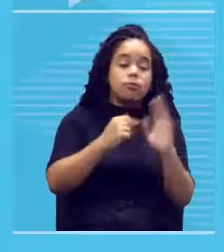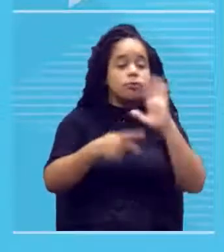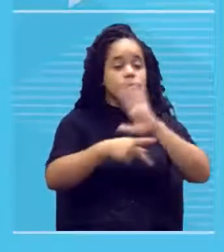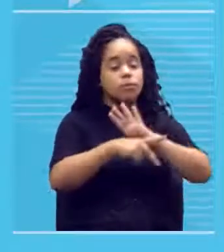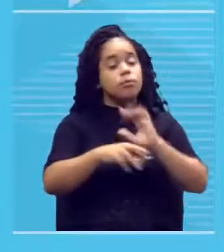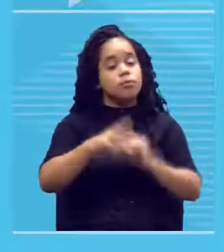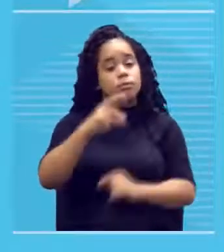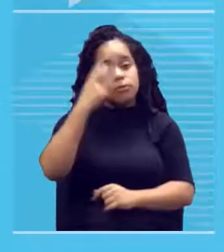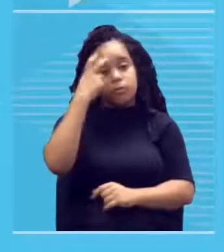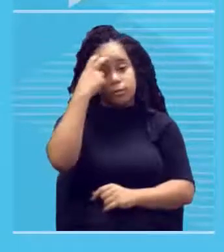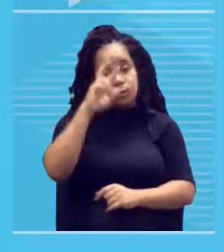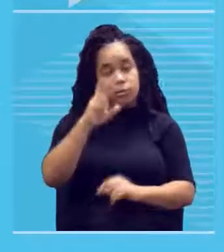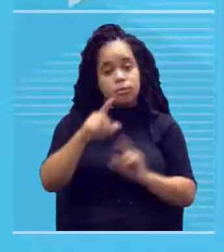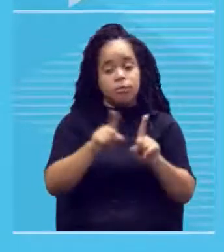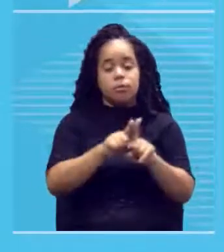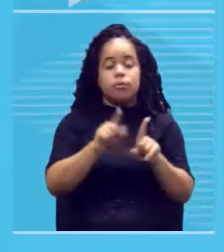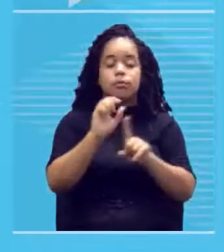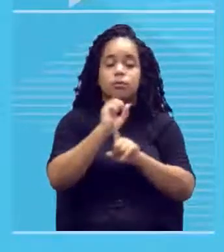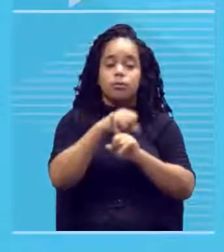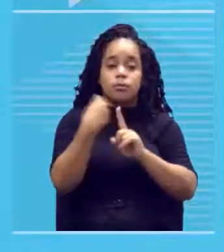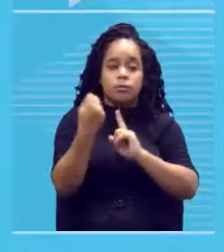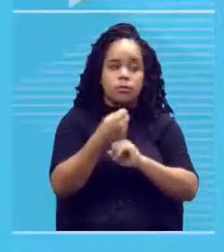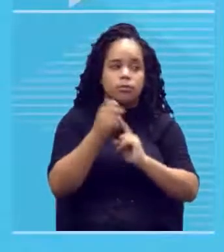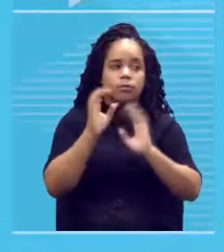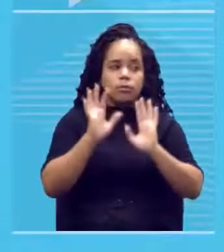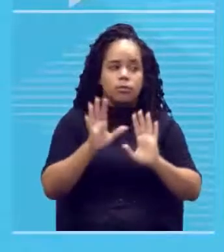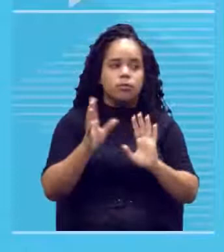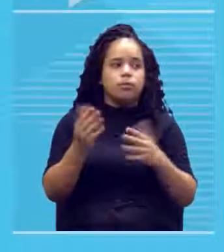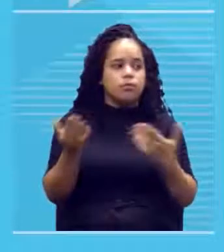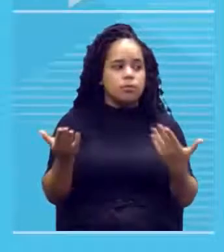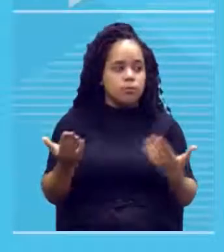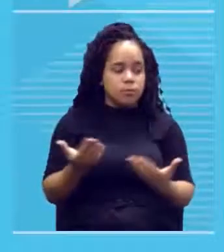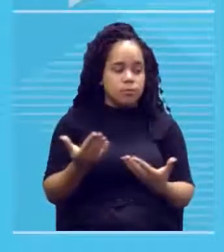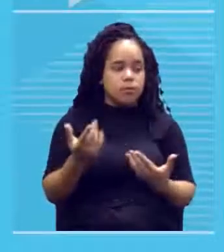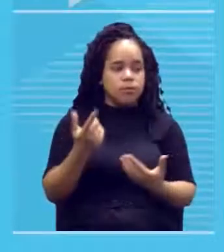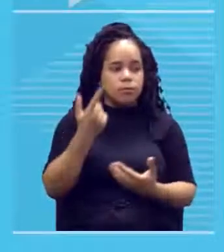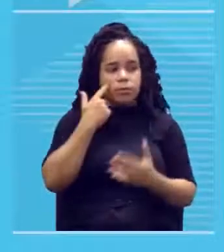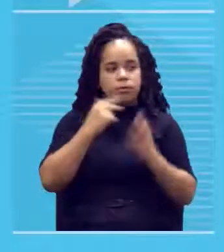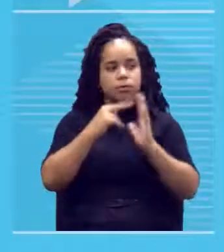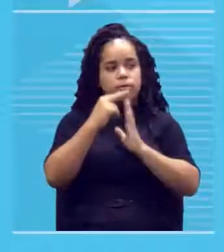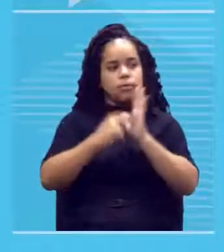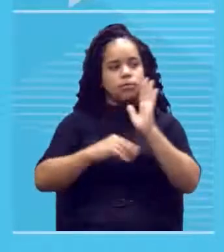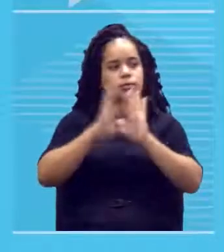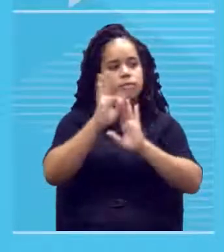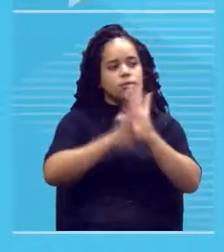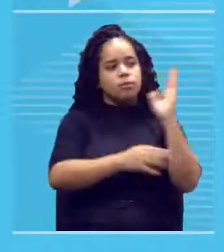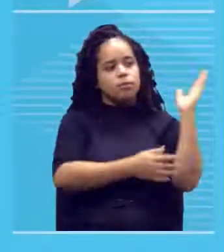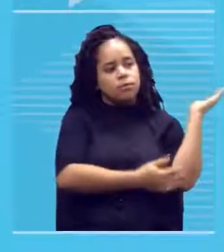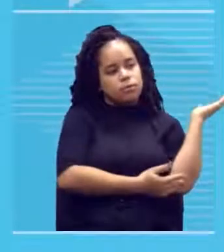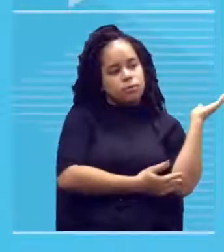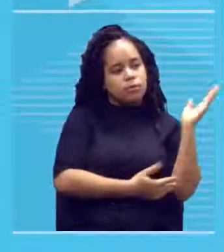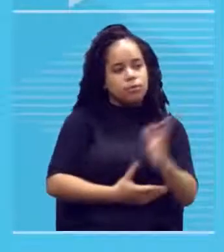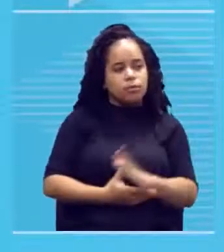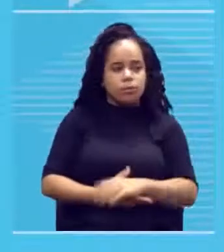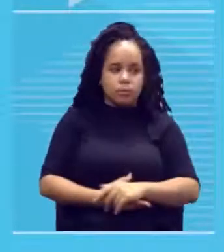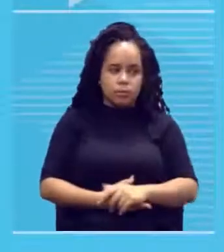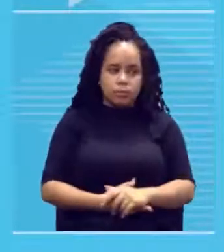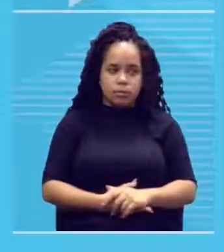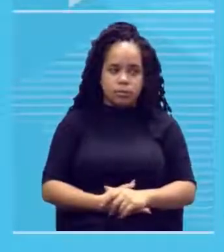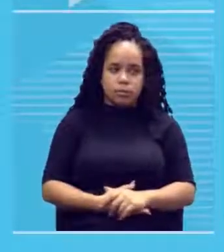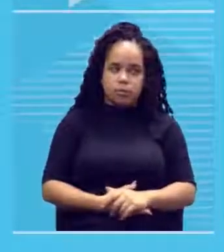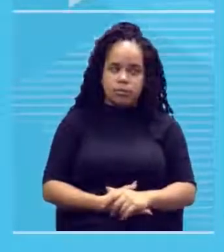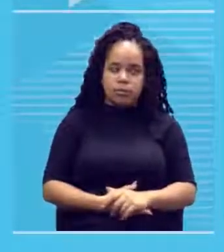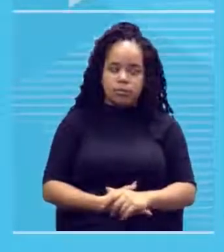e social, certo? Mas vamos aqui. A estética é um conceito que está vinculado à beleza e, portanto, é